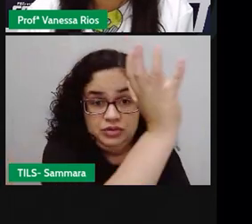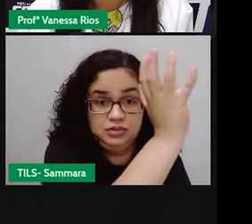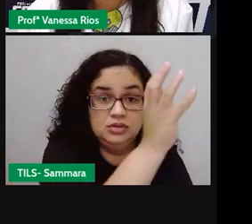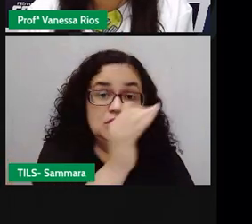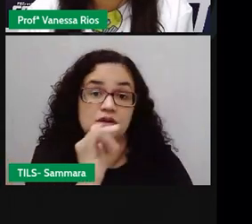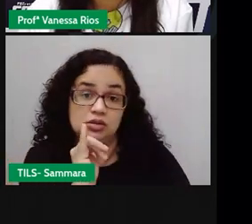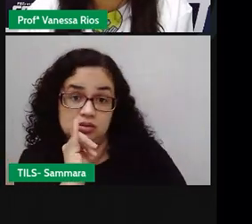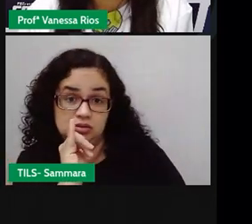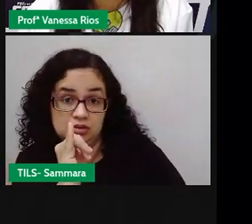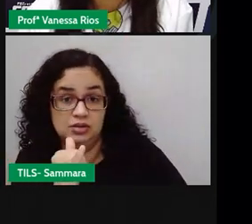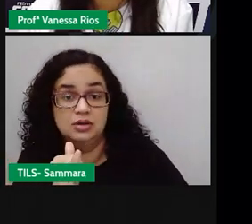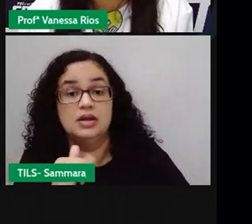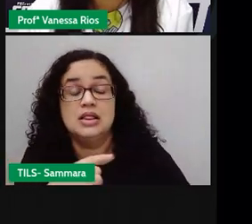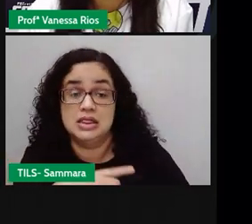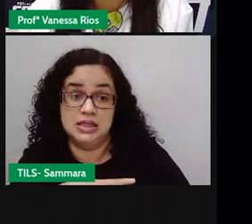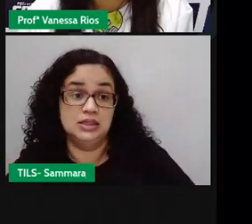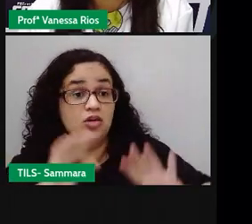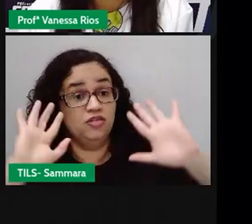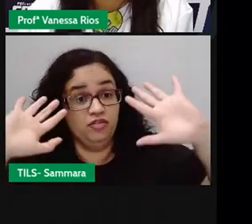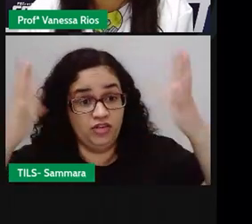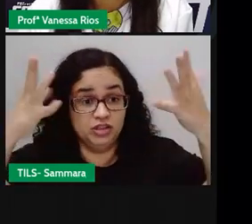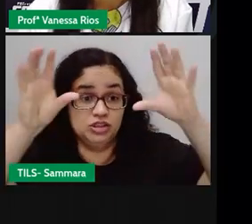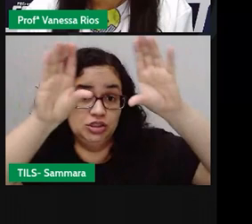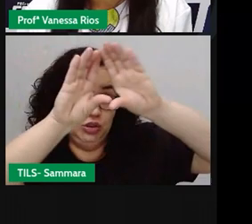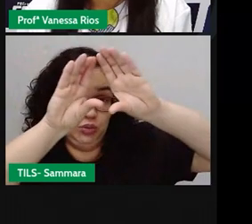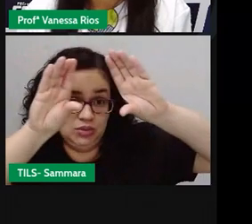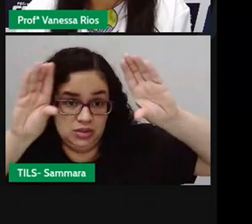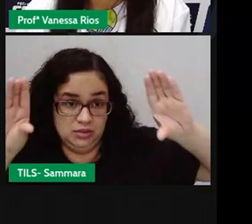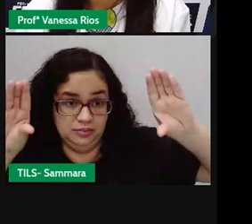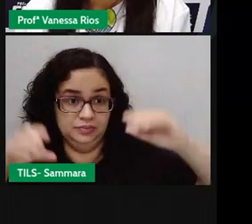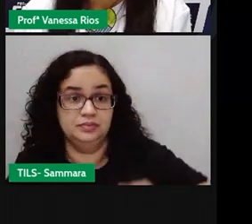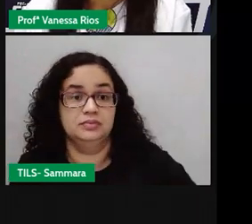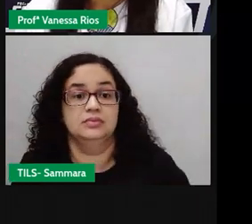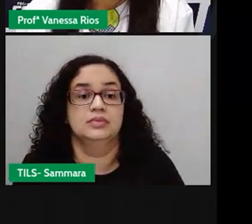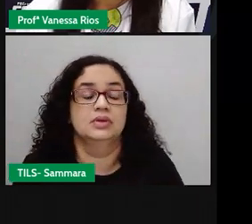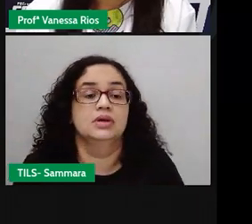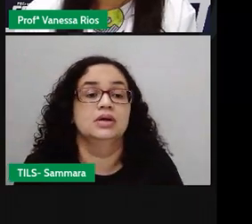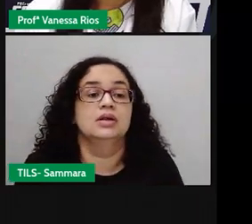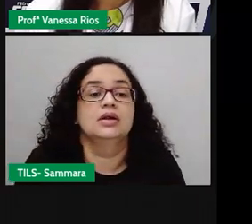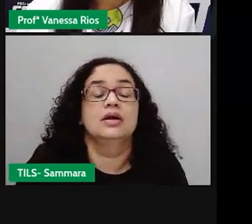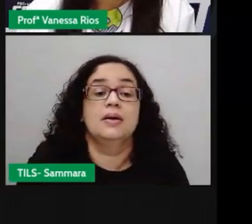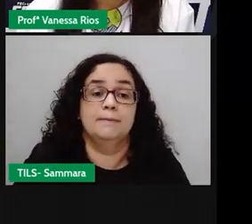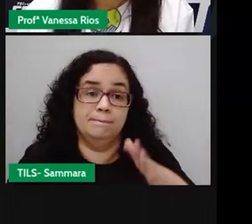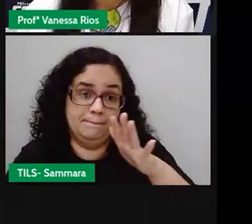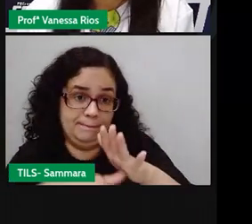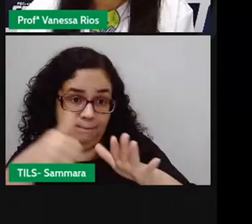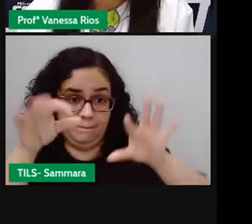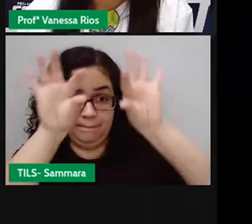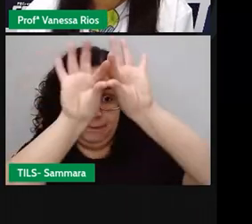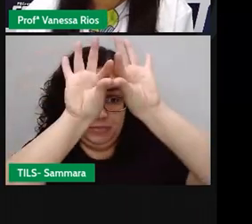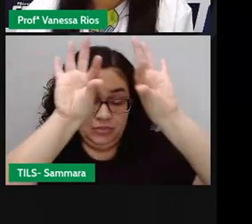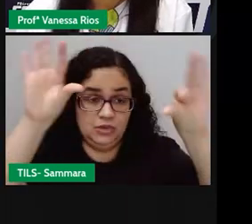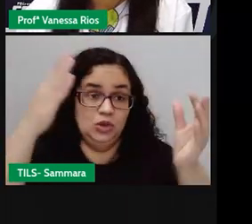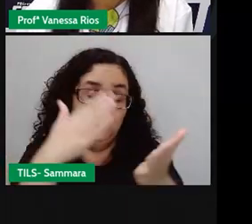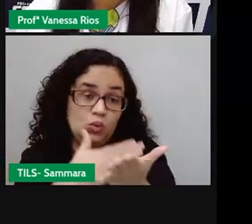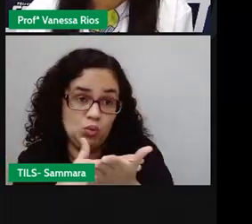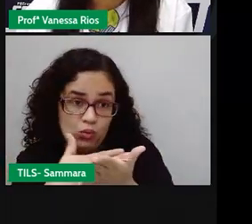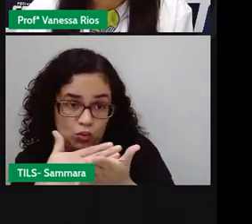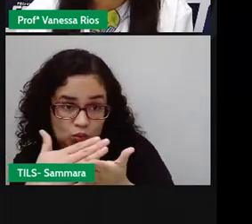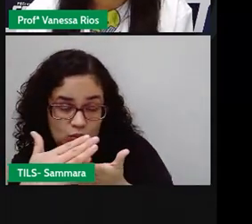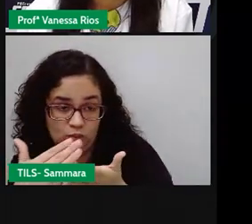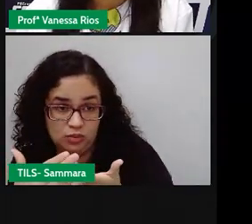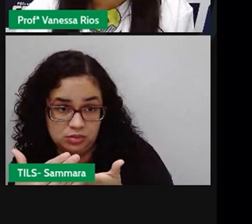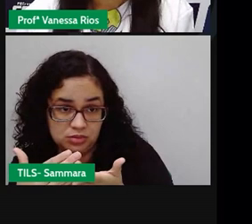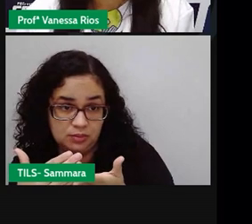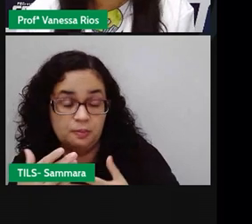espalhou-se a notícia de que haveria uma festa no céu. Então é essa parte da história que começa, né? A